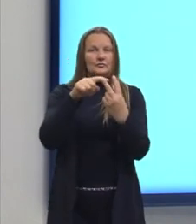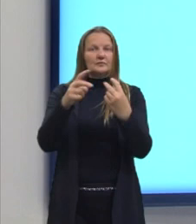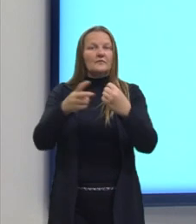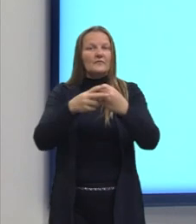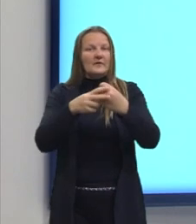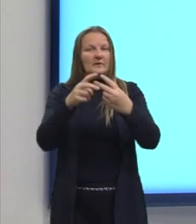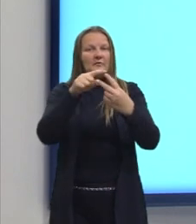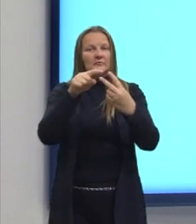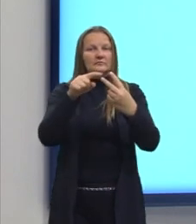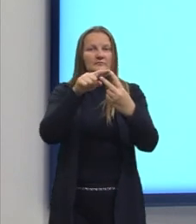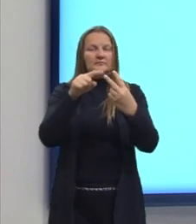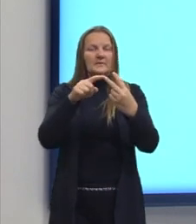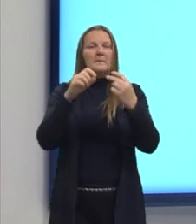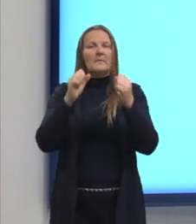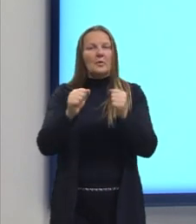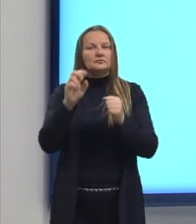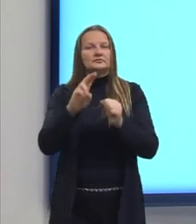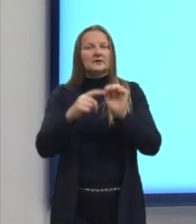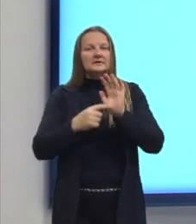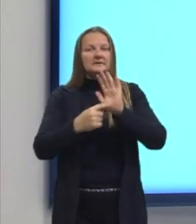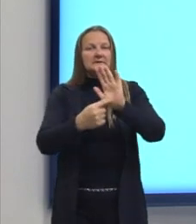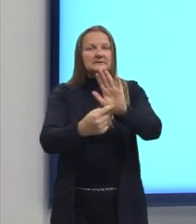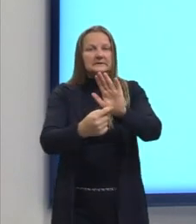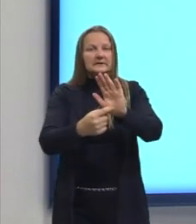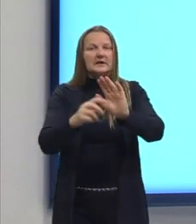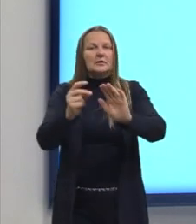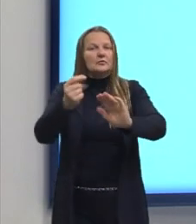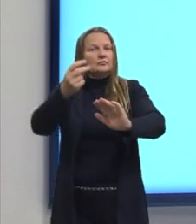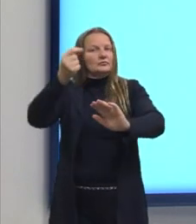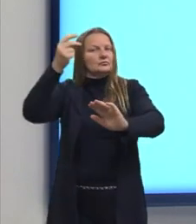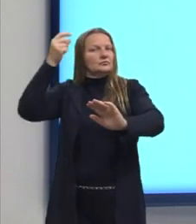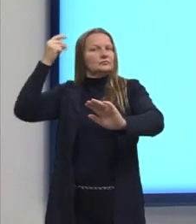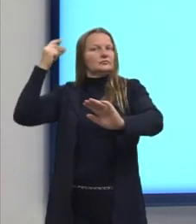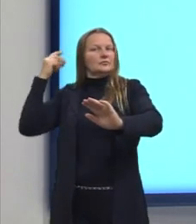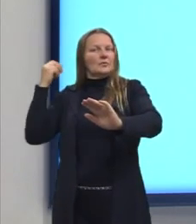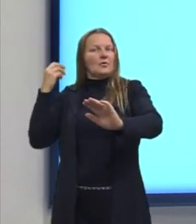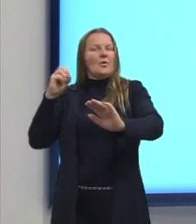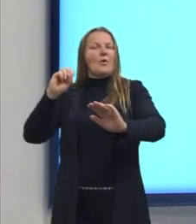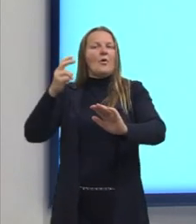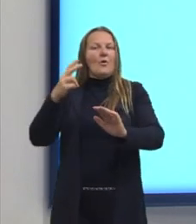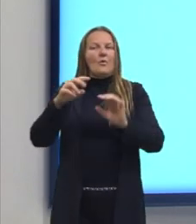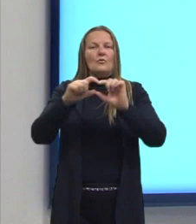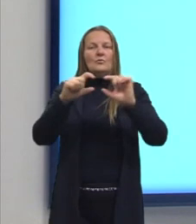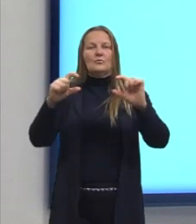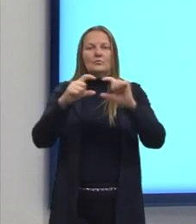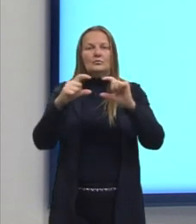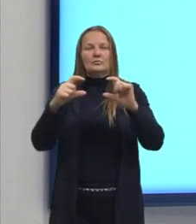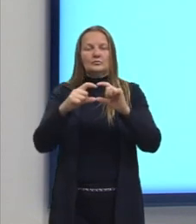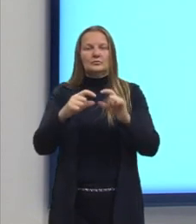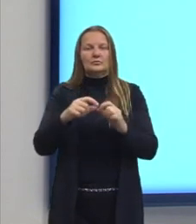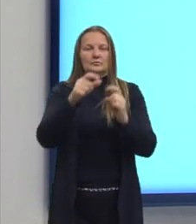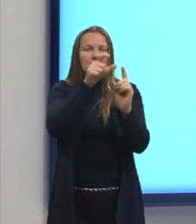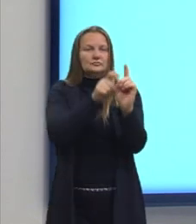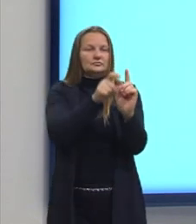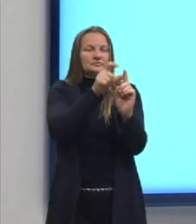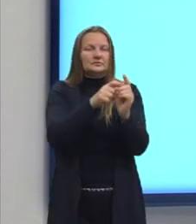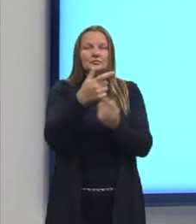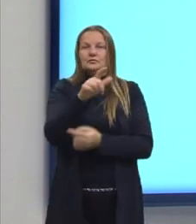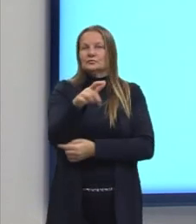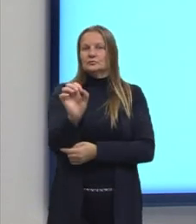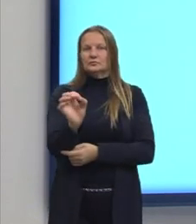eles podem ser usados para indicar tempo passado em orações que possuem um sujeito inexistente.